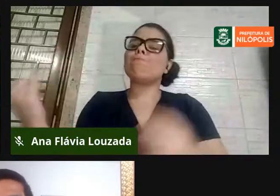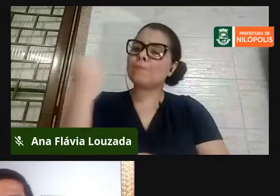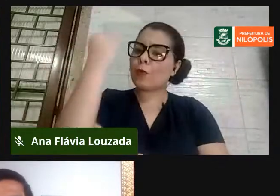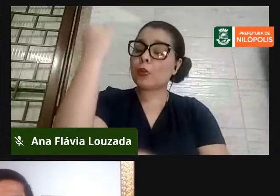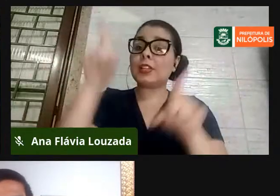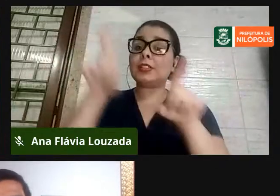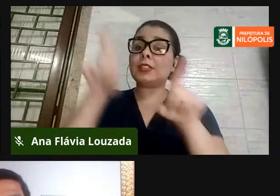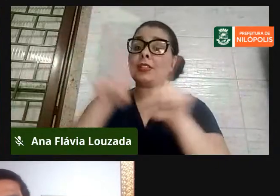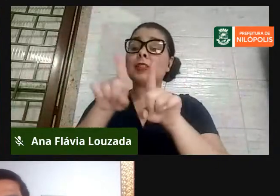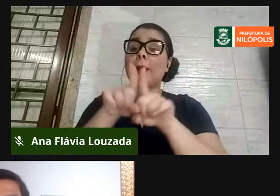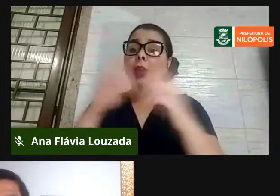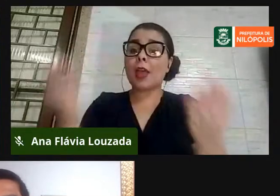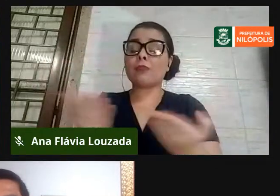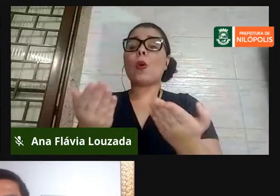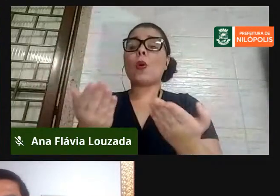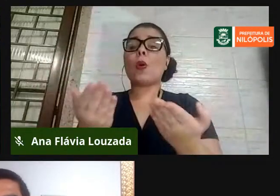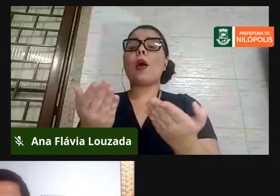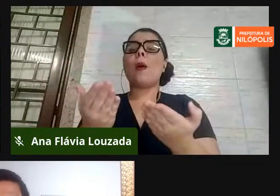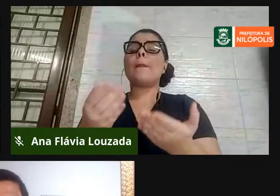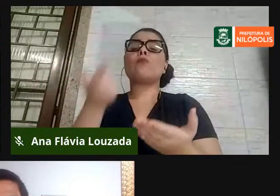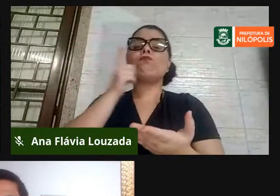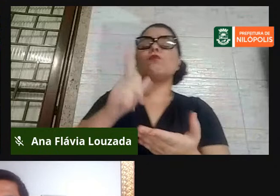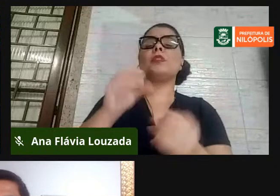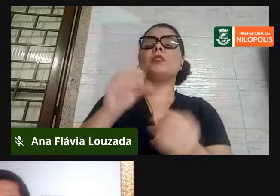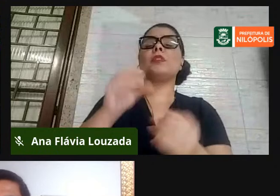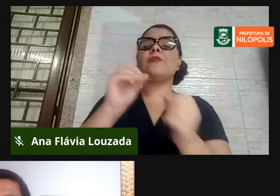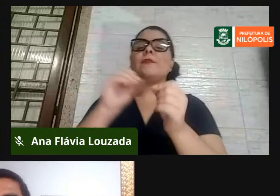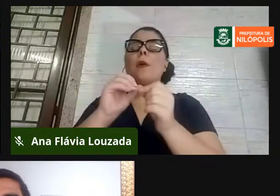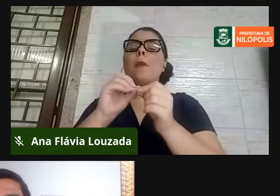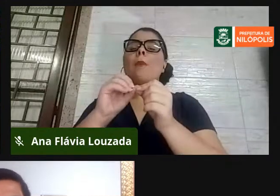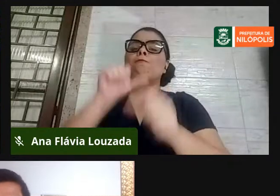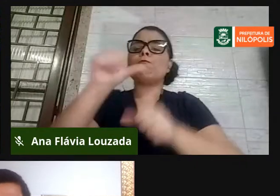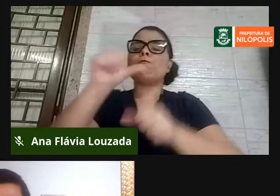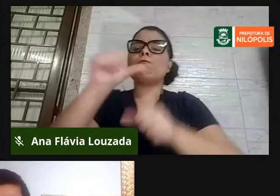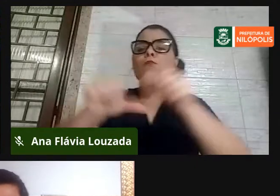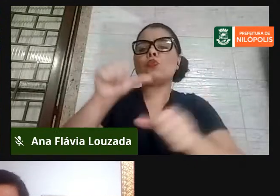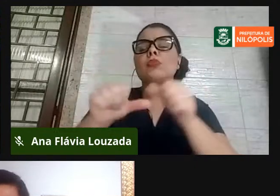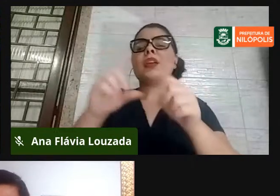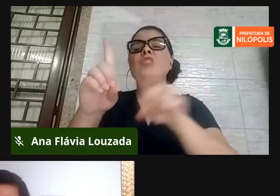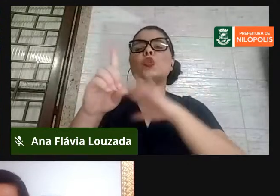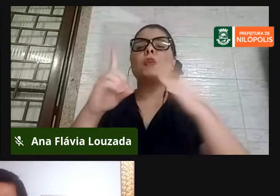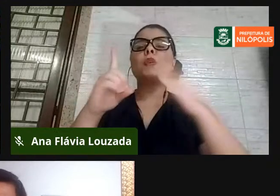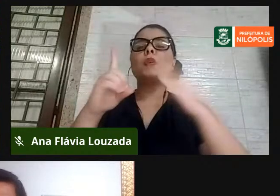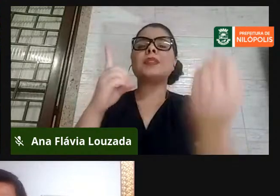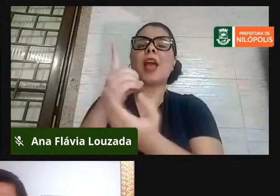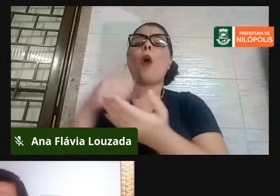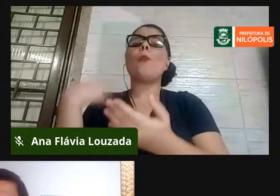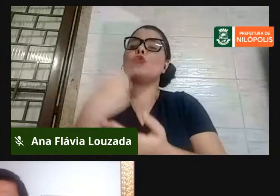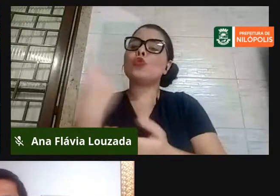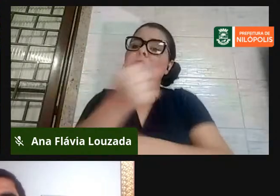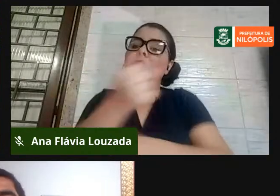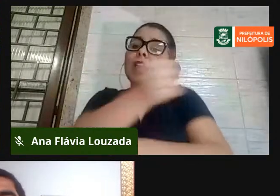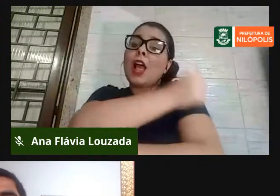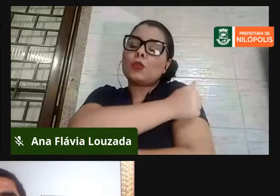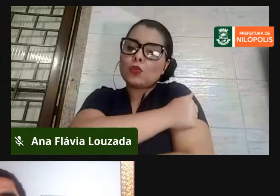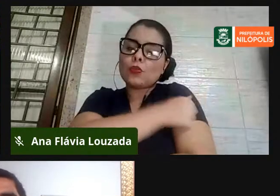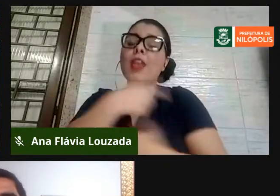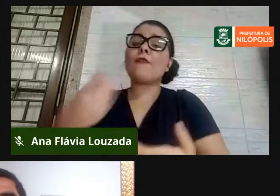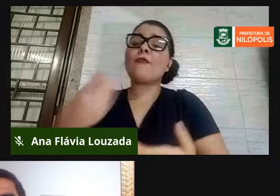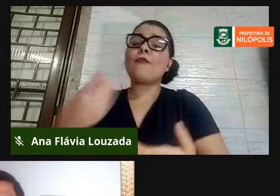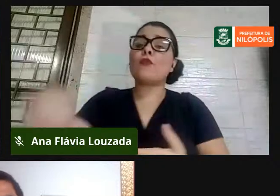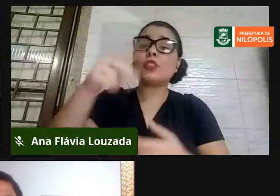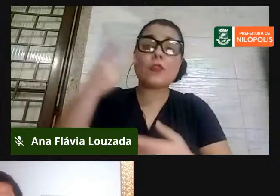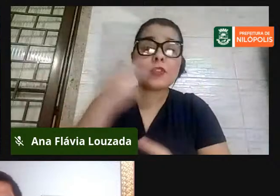também para a mudança social dos nossos alunos. E aos nossos visitantes e conterrâneos, eu trago algumas